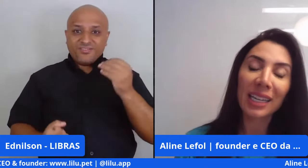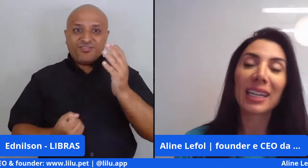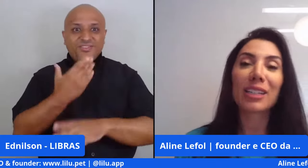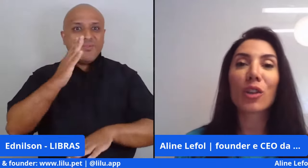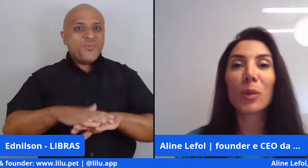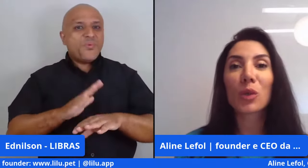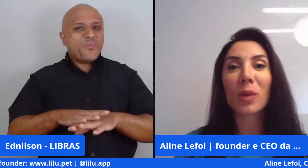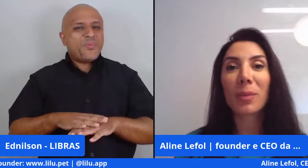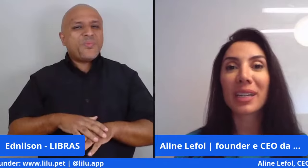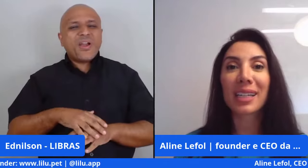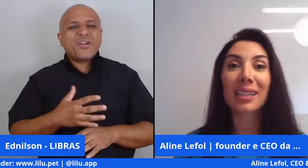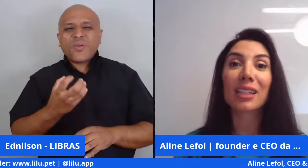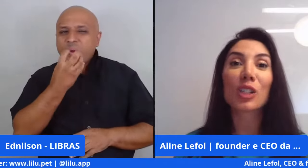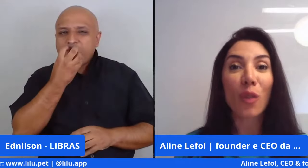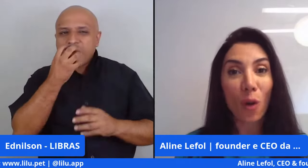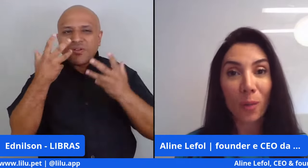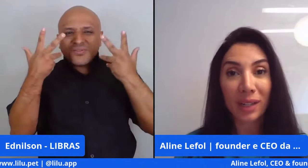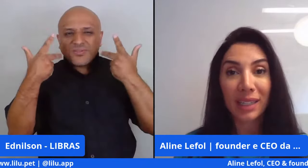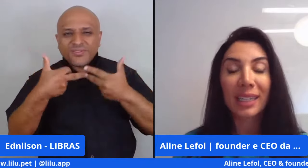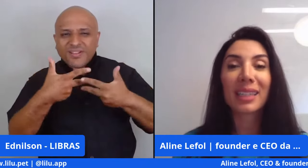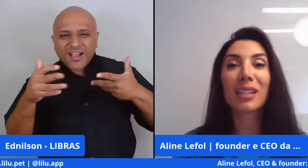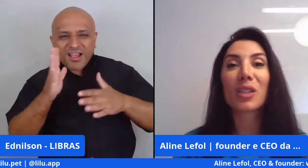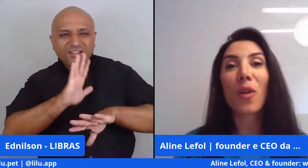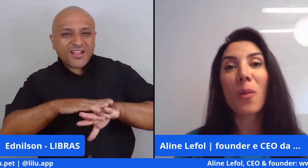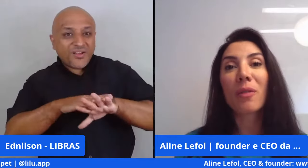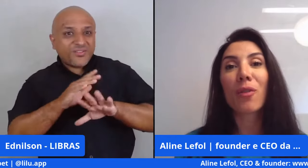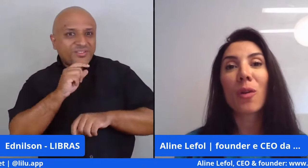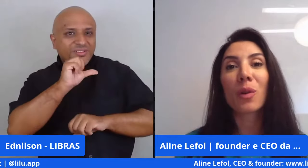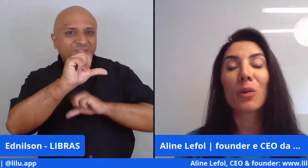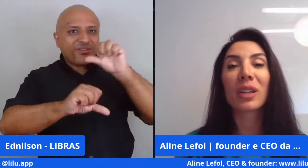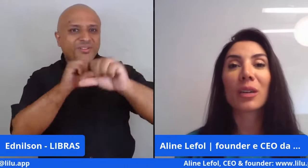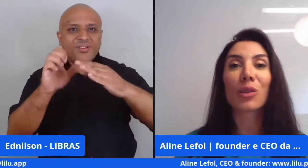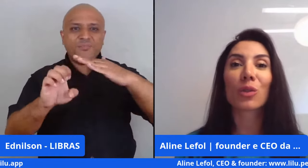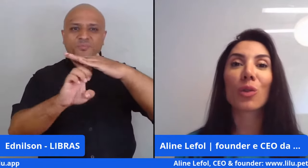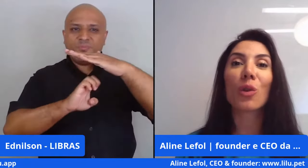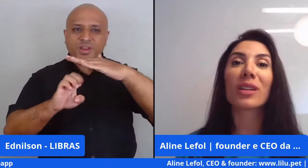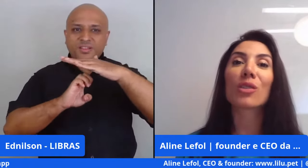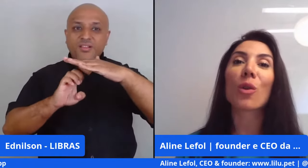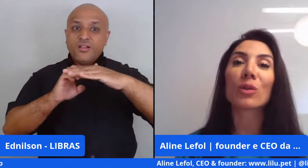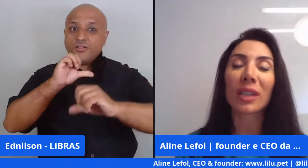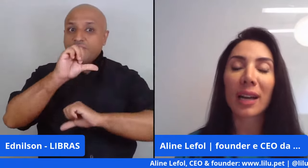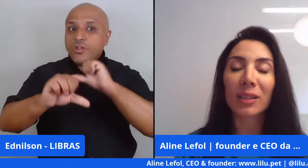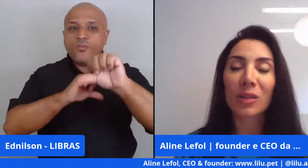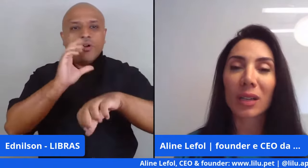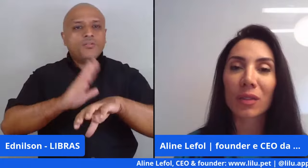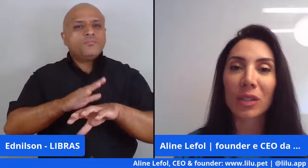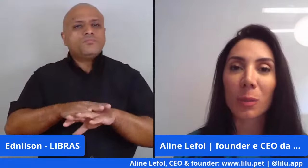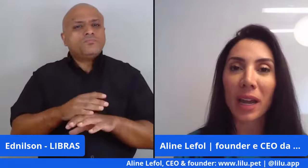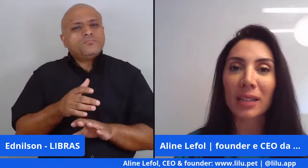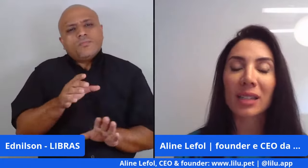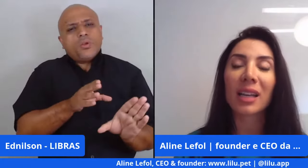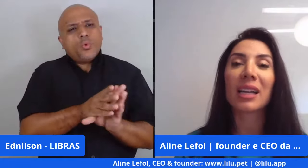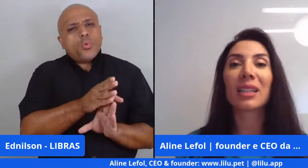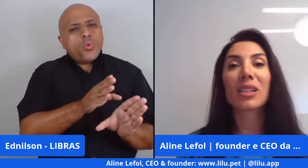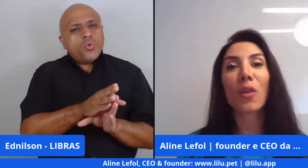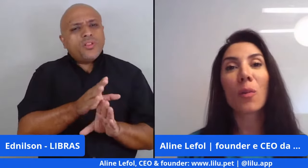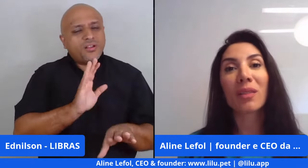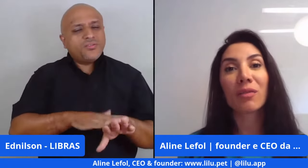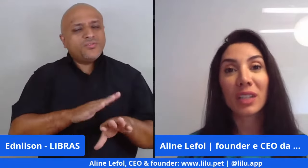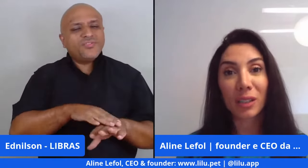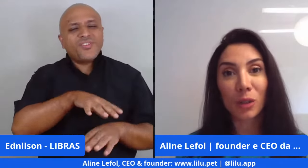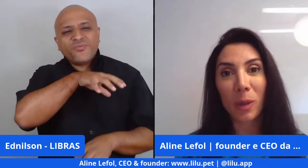PETs. E somos uma empresa que transforma. Transforma a forma com que os tutores contratam serviços PETs,